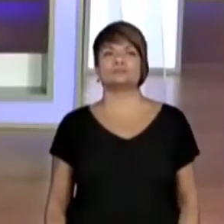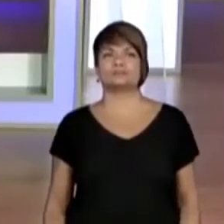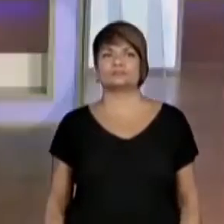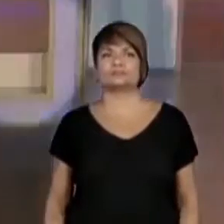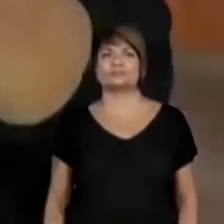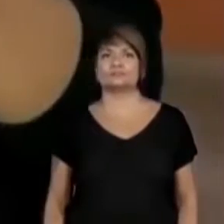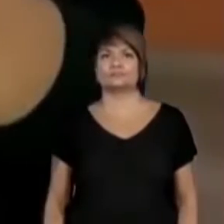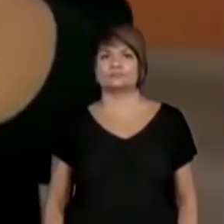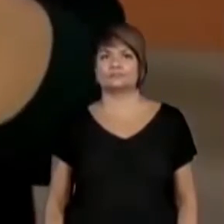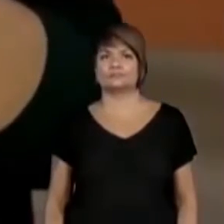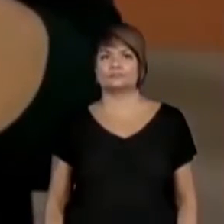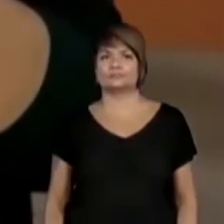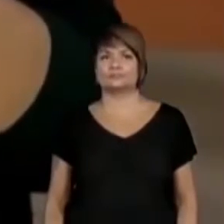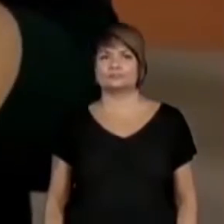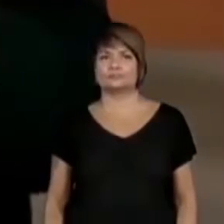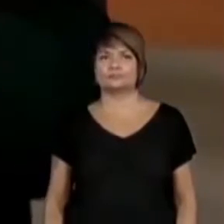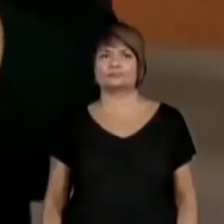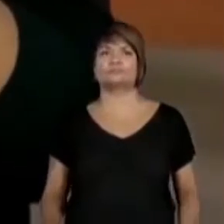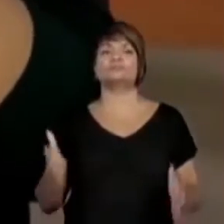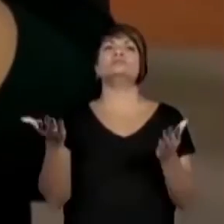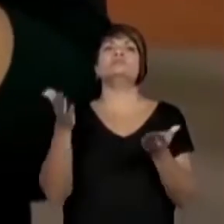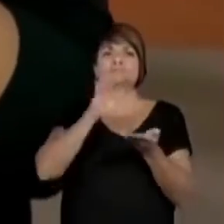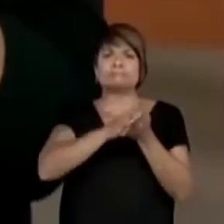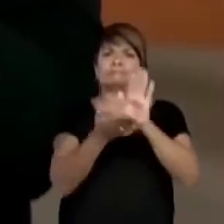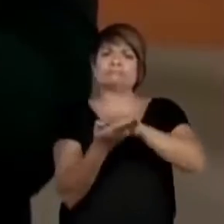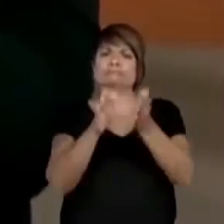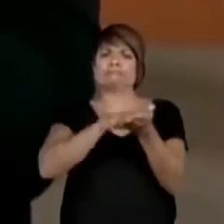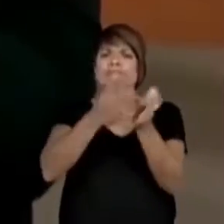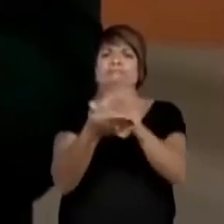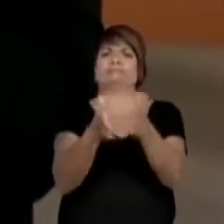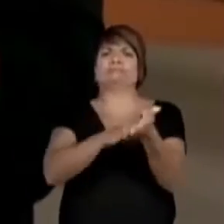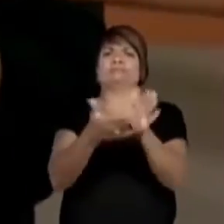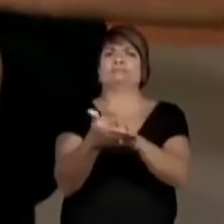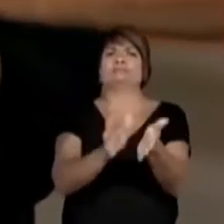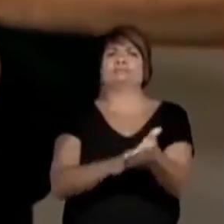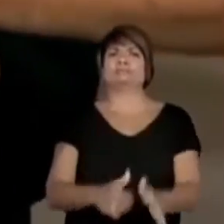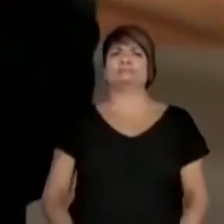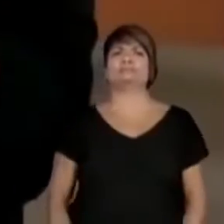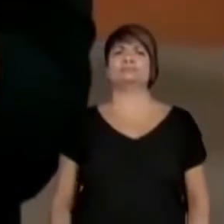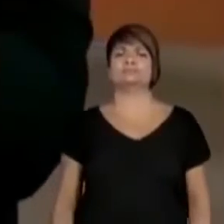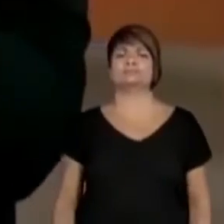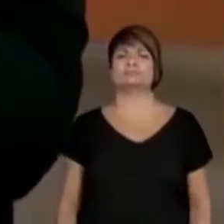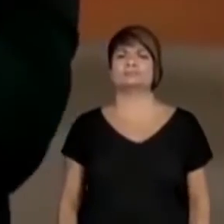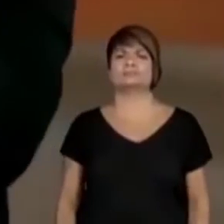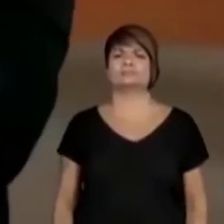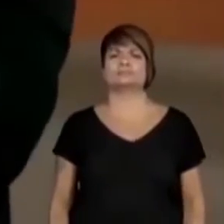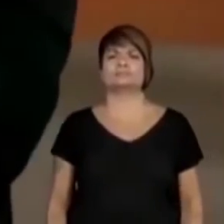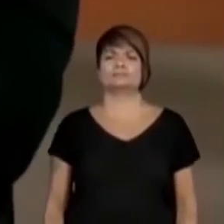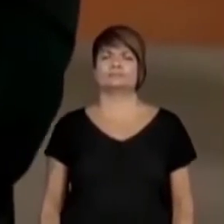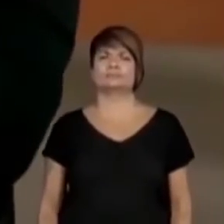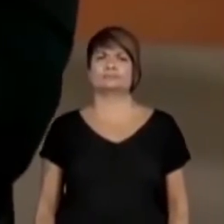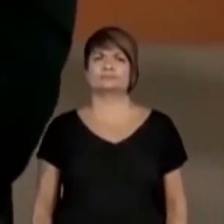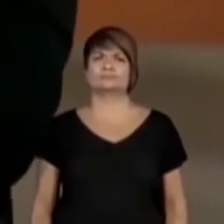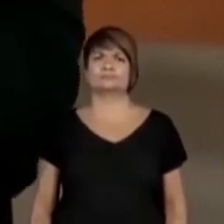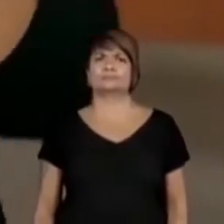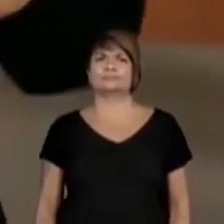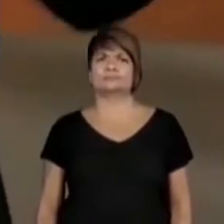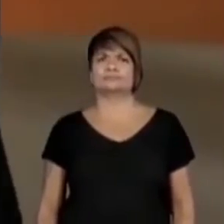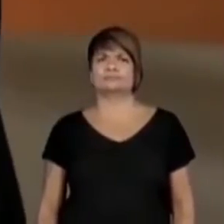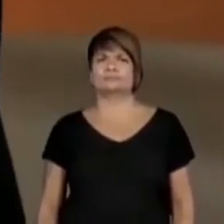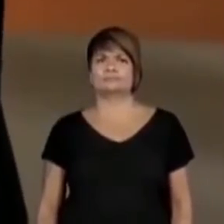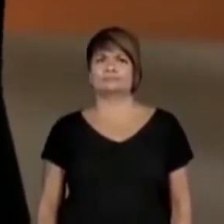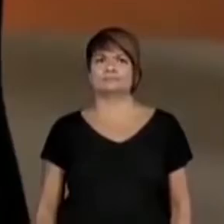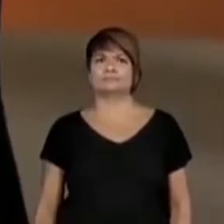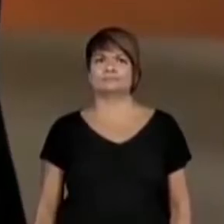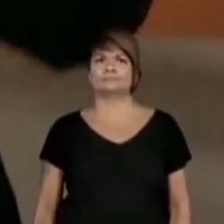Isso. Faz mais uma dobra, professora. Sim. Mas agora, a terceira... Isso, está ótimo. Aí, essa pontinha aqui das